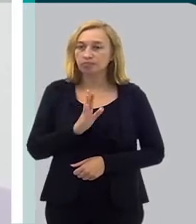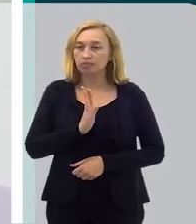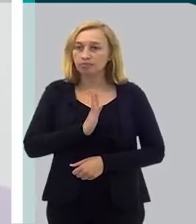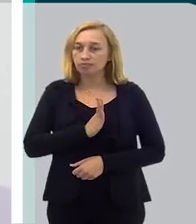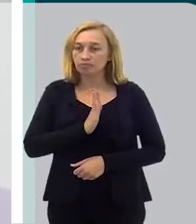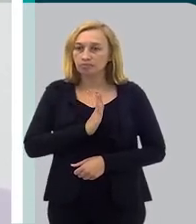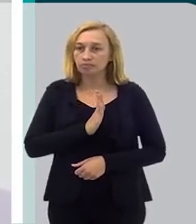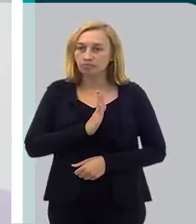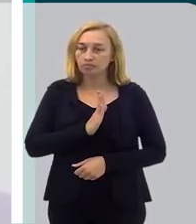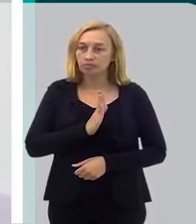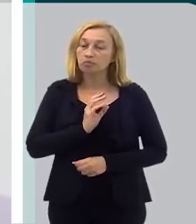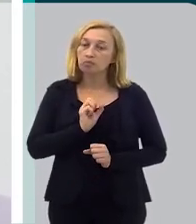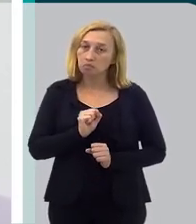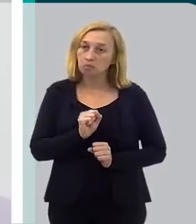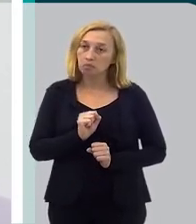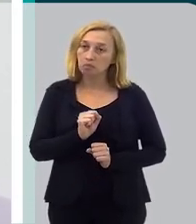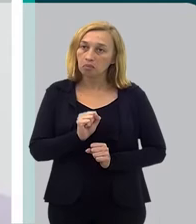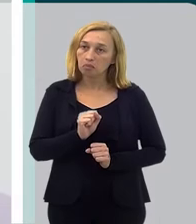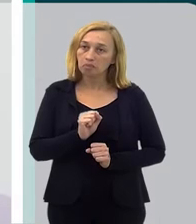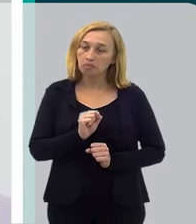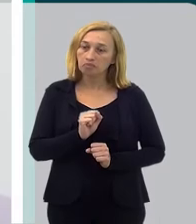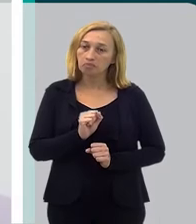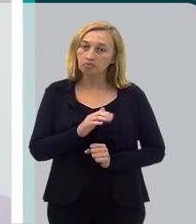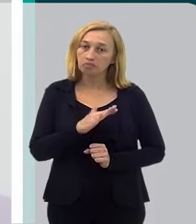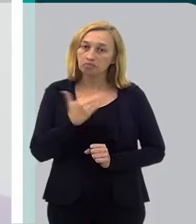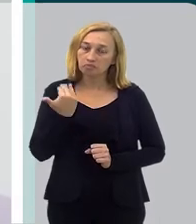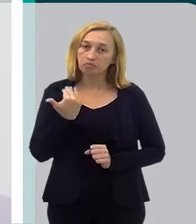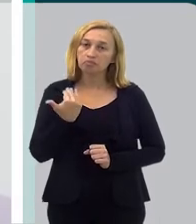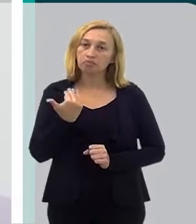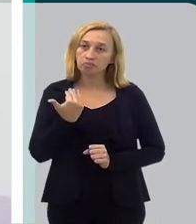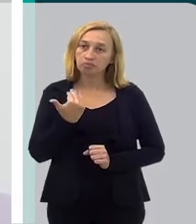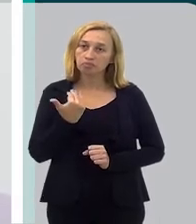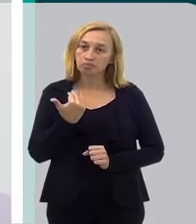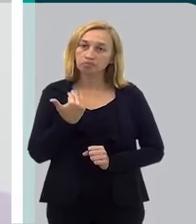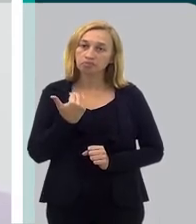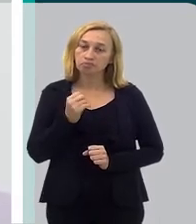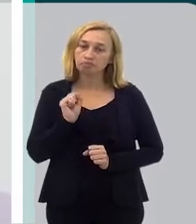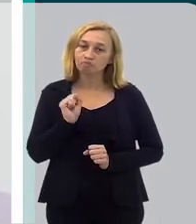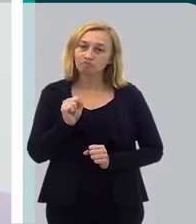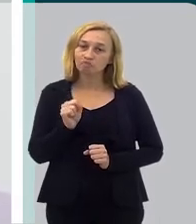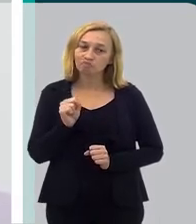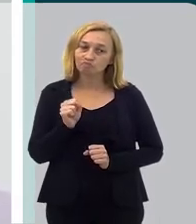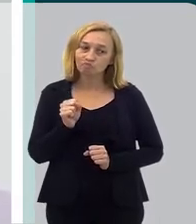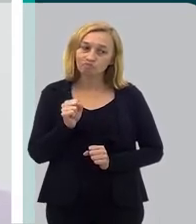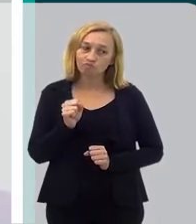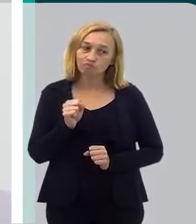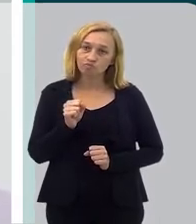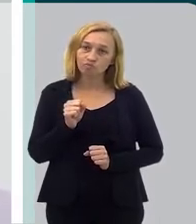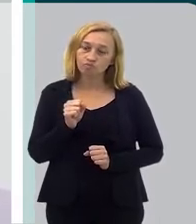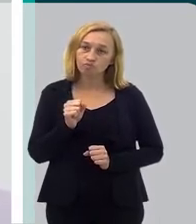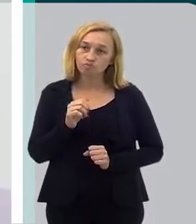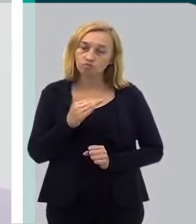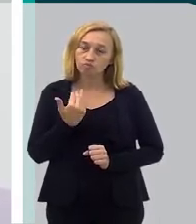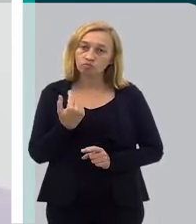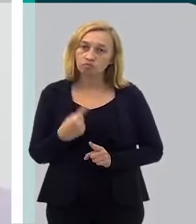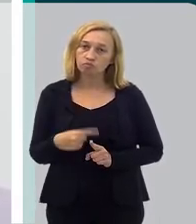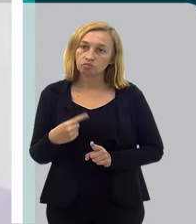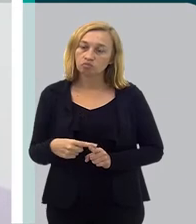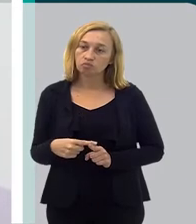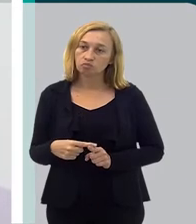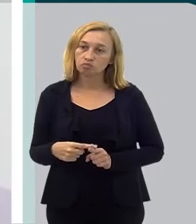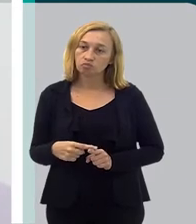coração, que você pode levar à morte, né? Você pode ter um óbito porque